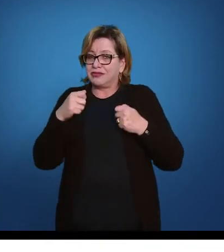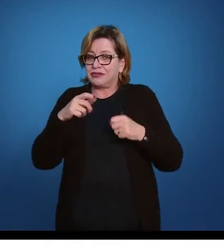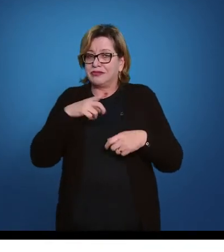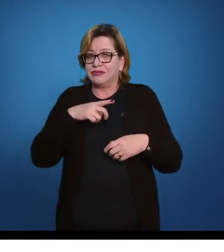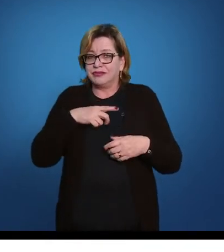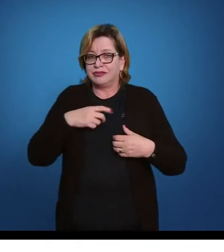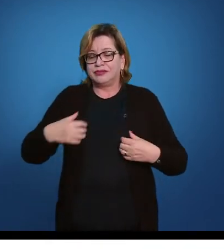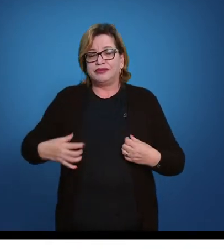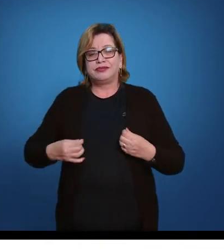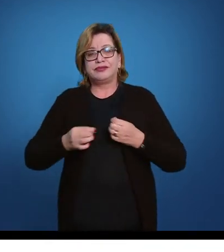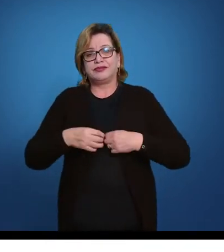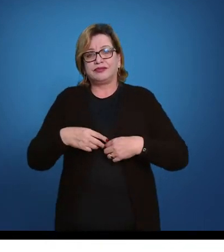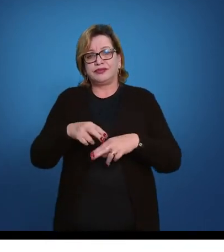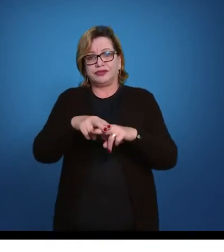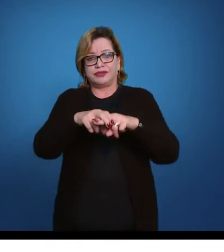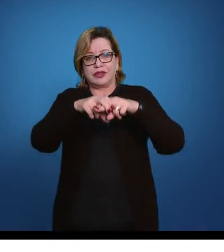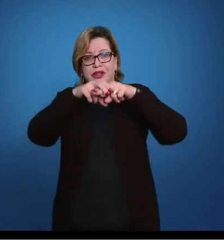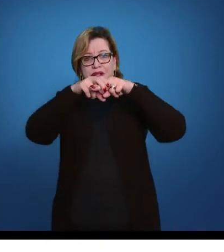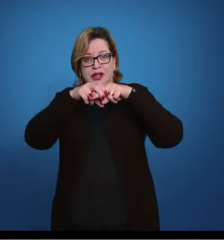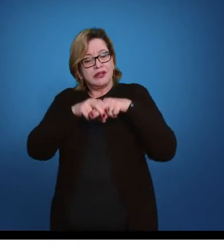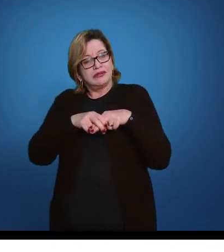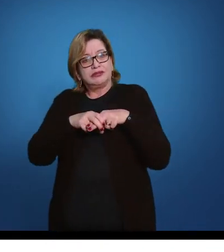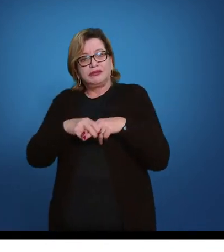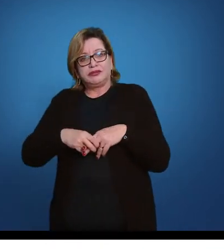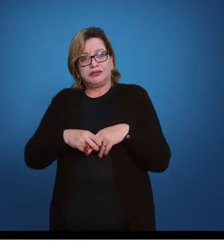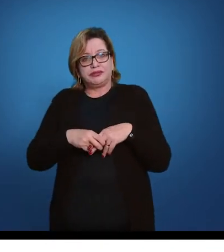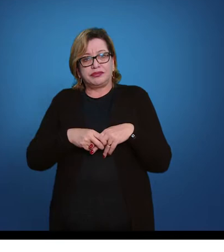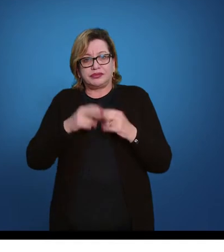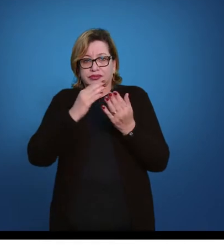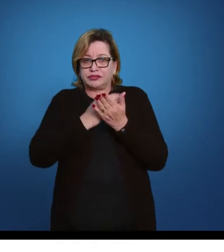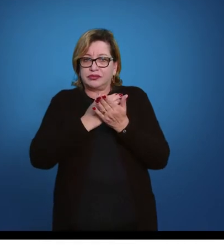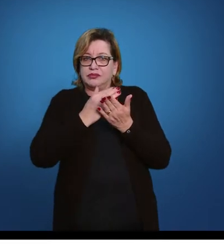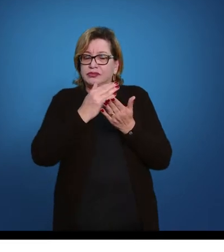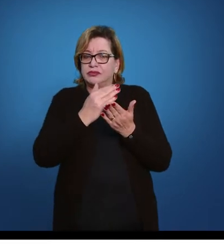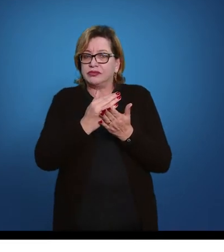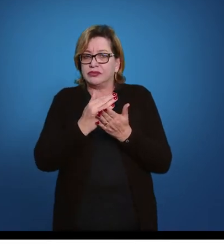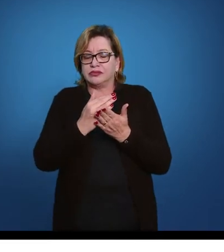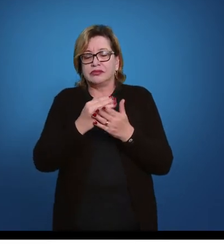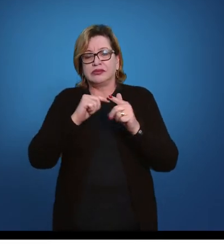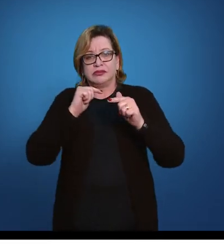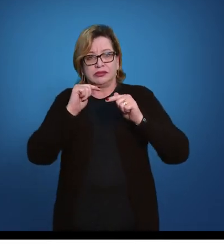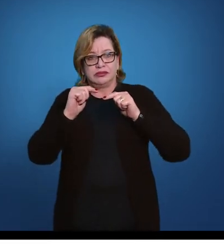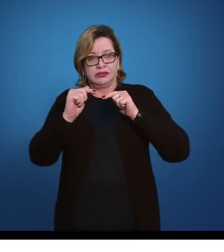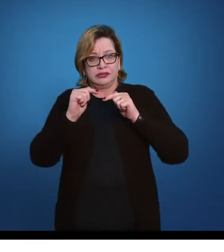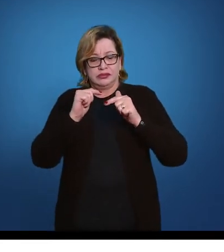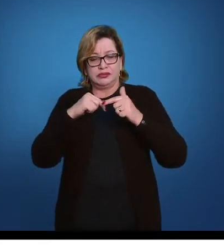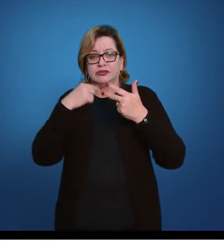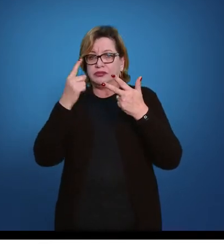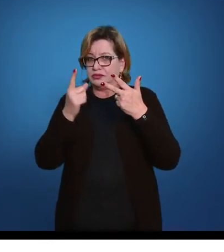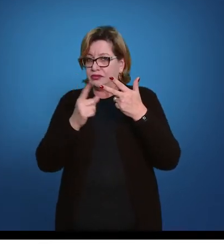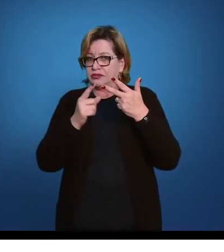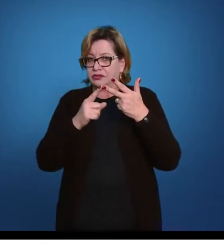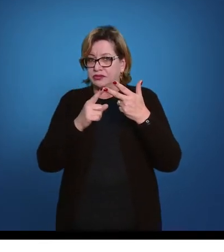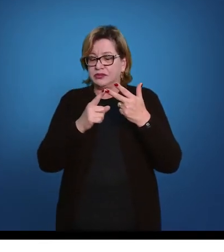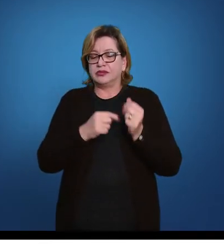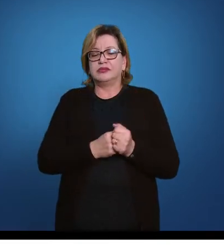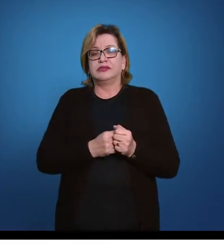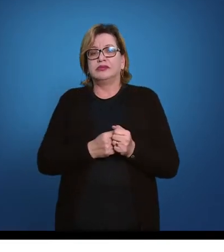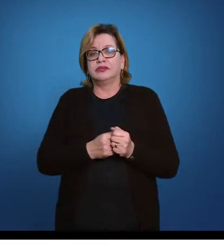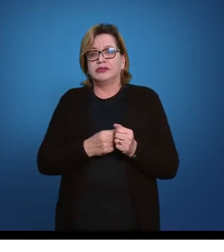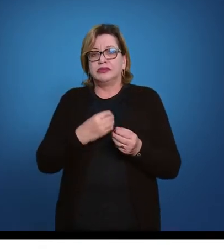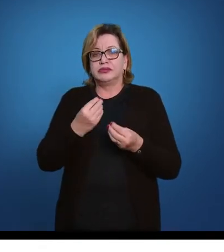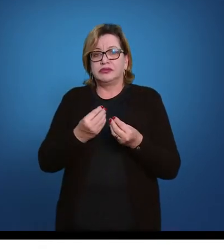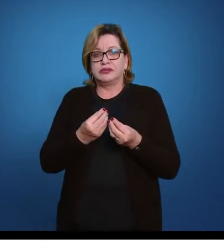Para isso, nós vamos começar esse trabalho com a parada de